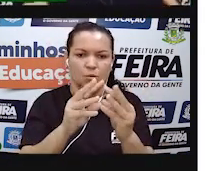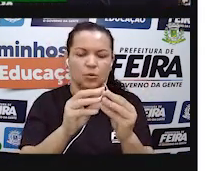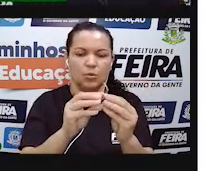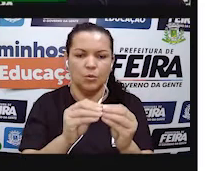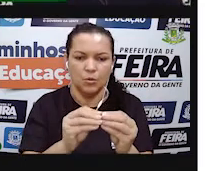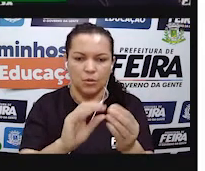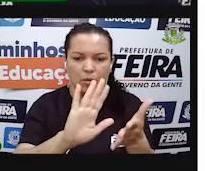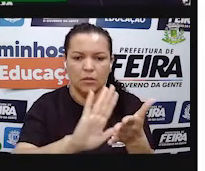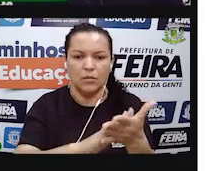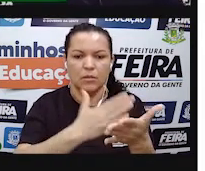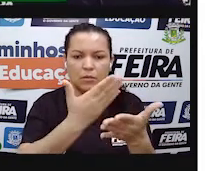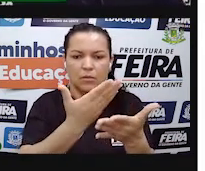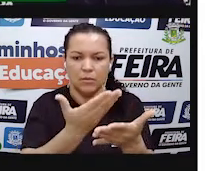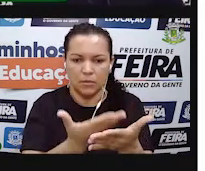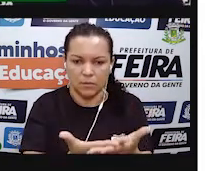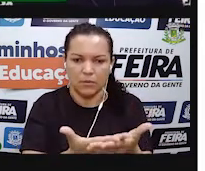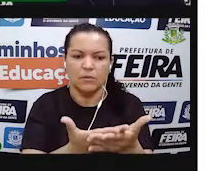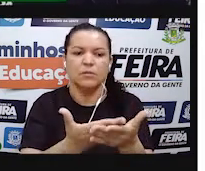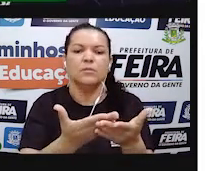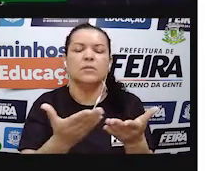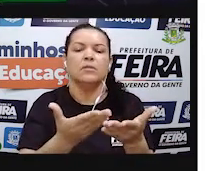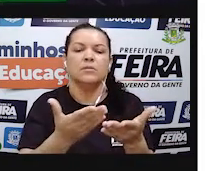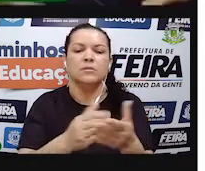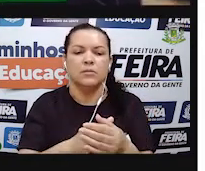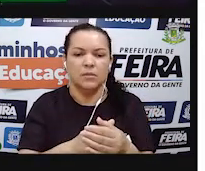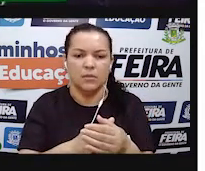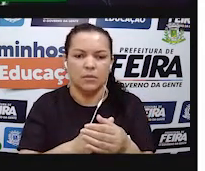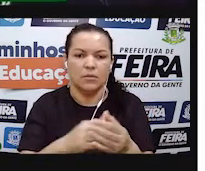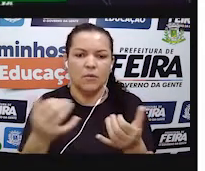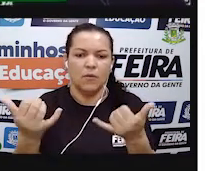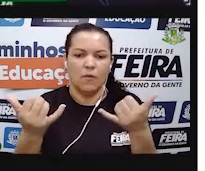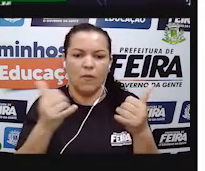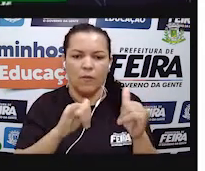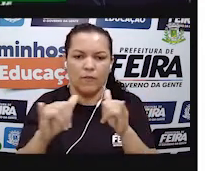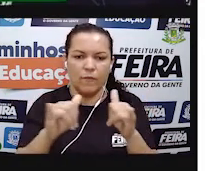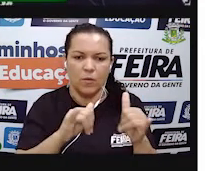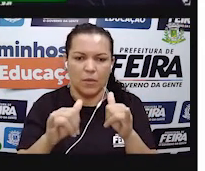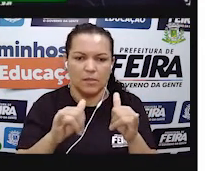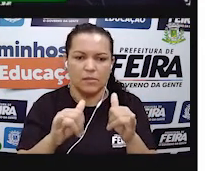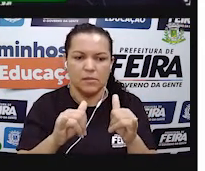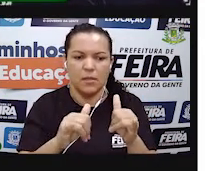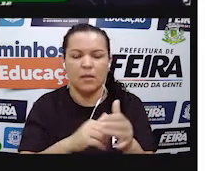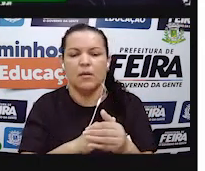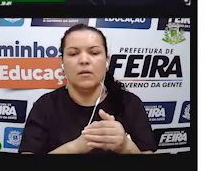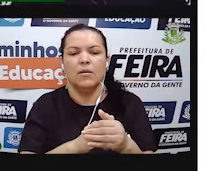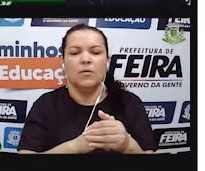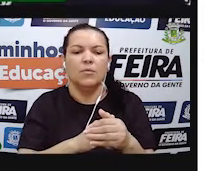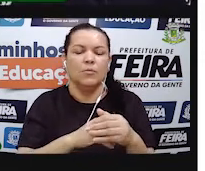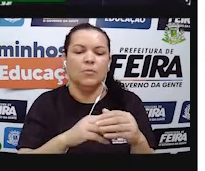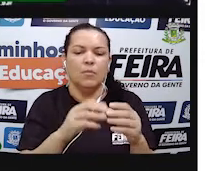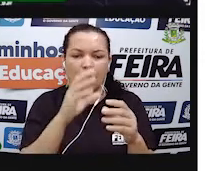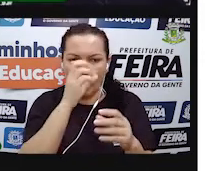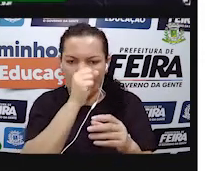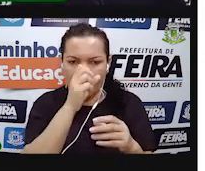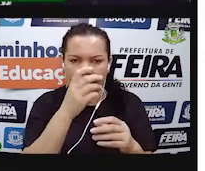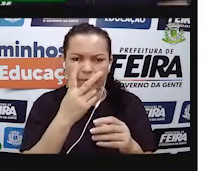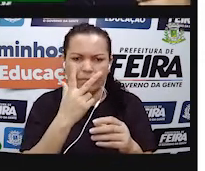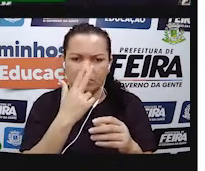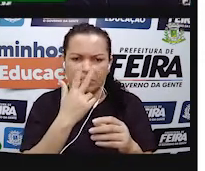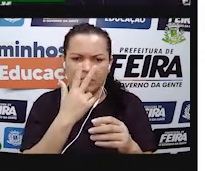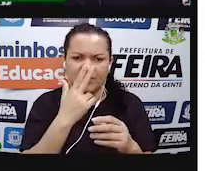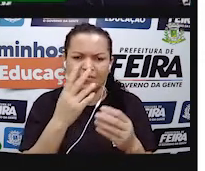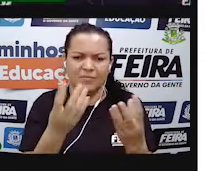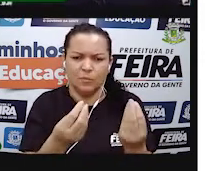organizar as nossas conclusões das interpretações que nós fizemos com os dados estatísticos.